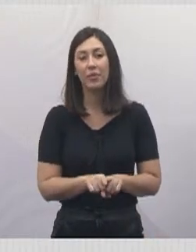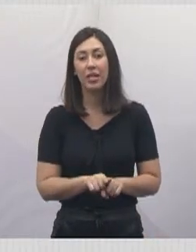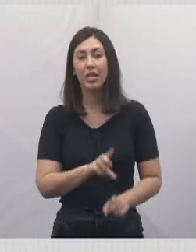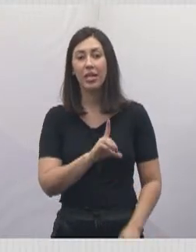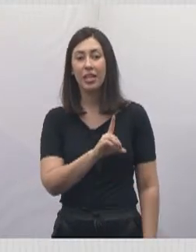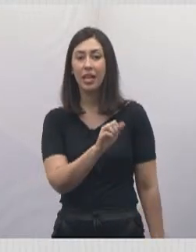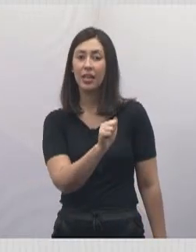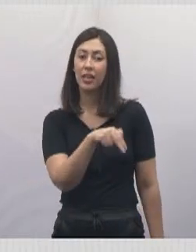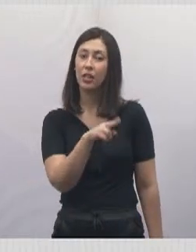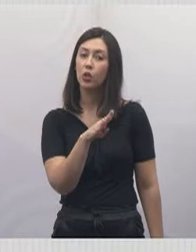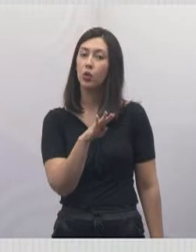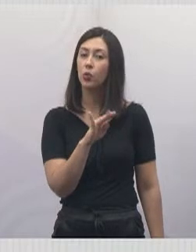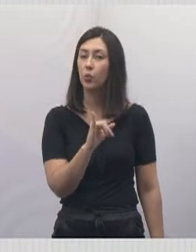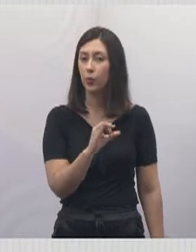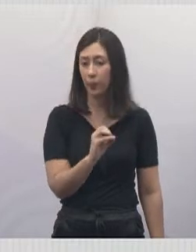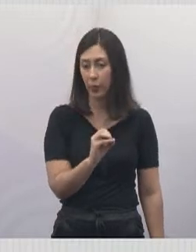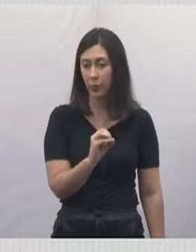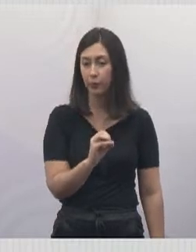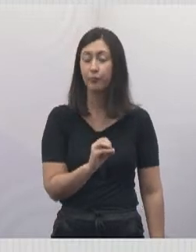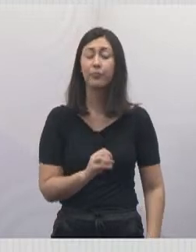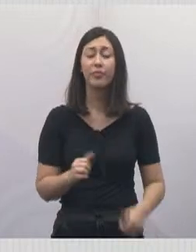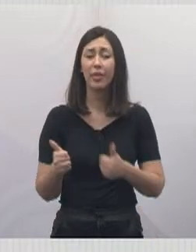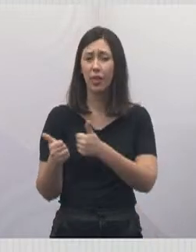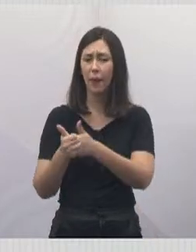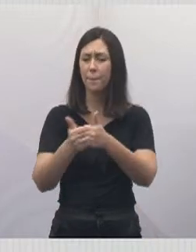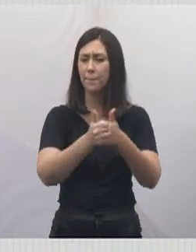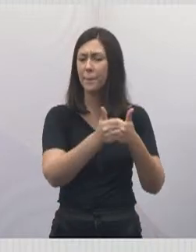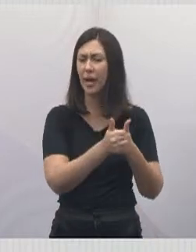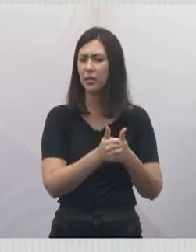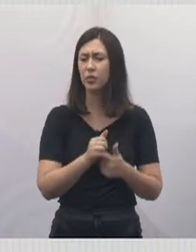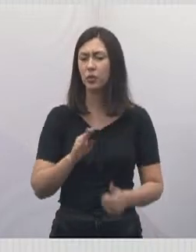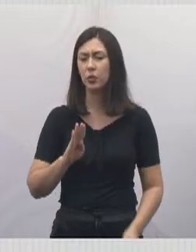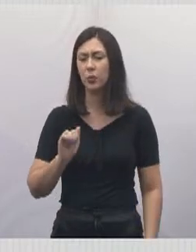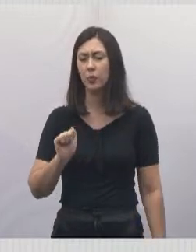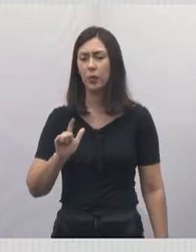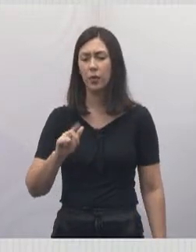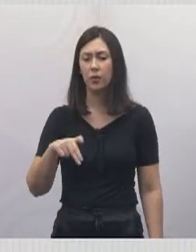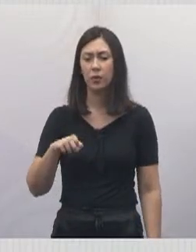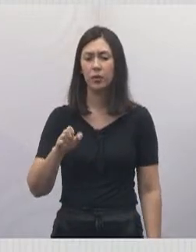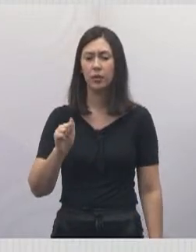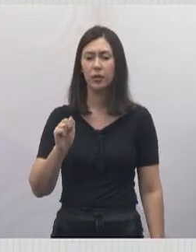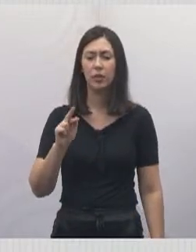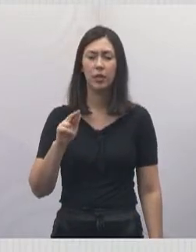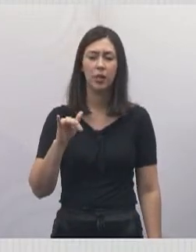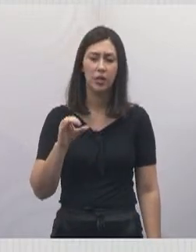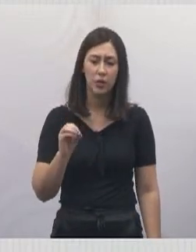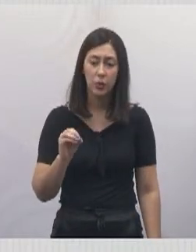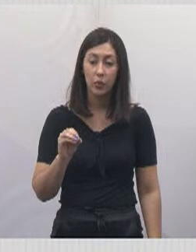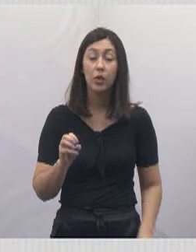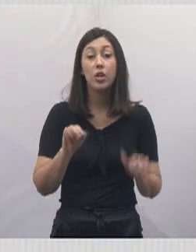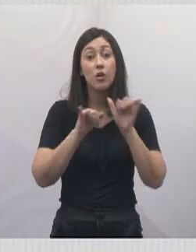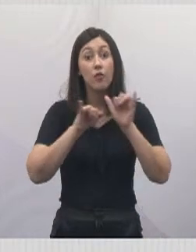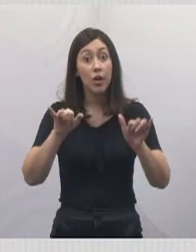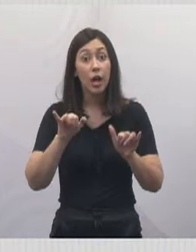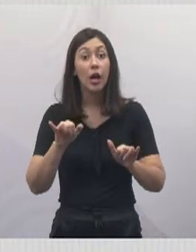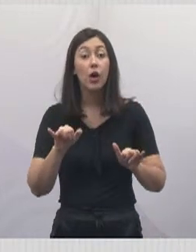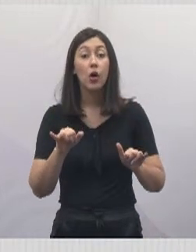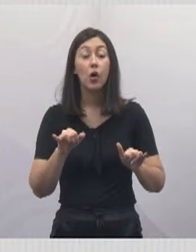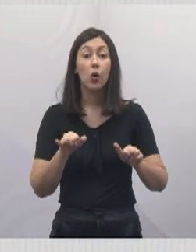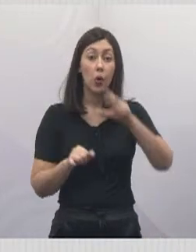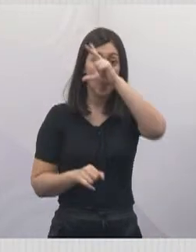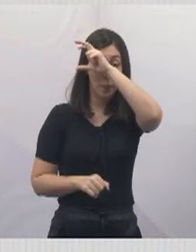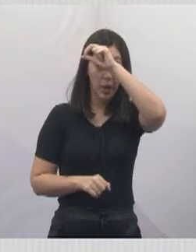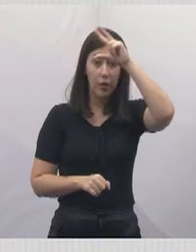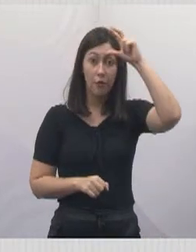ali em torno do Balneário Paraíba. Dizer a vocês que o compromisso que o prefeito